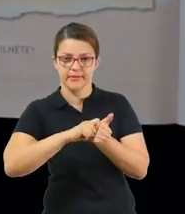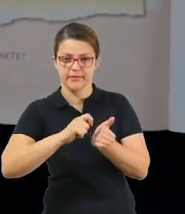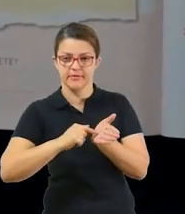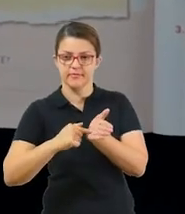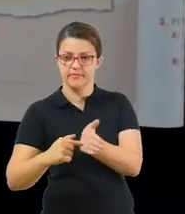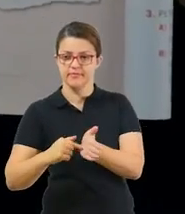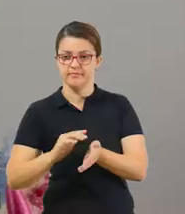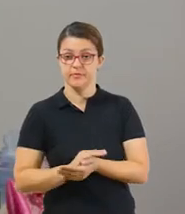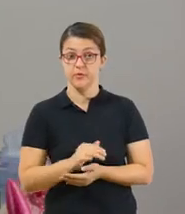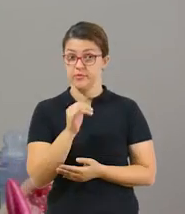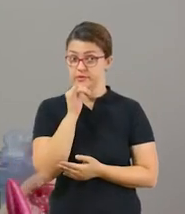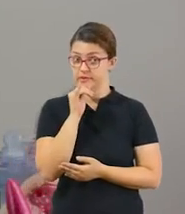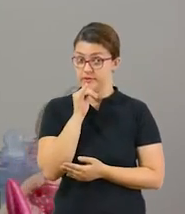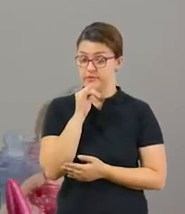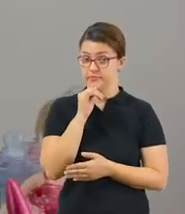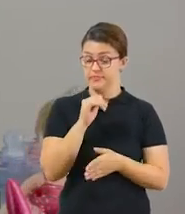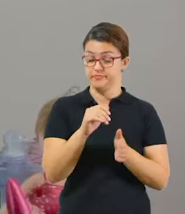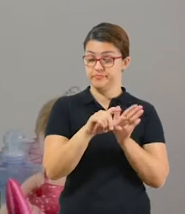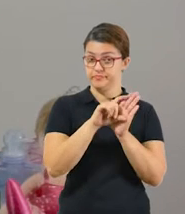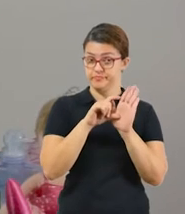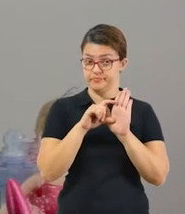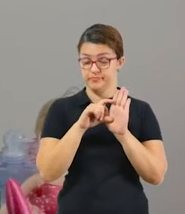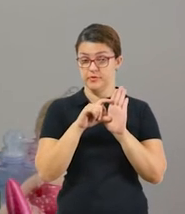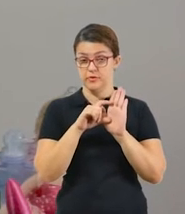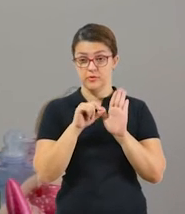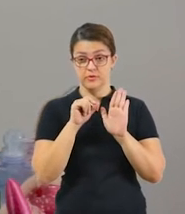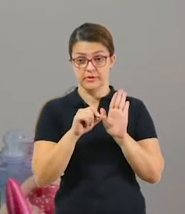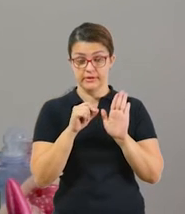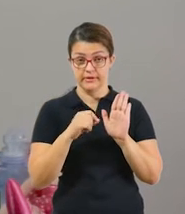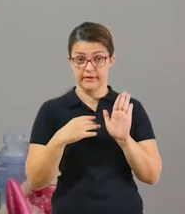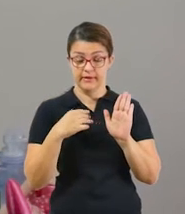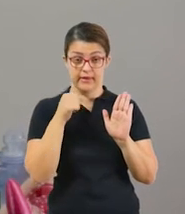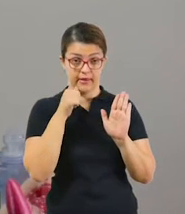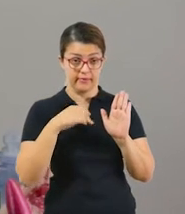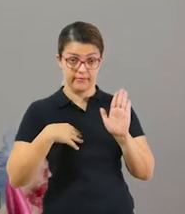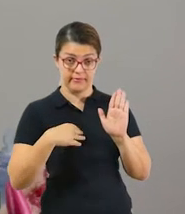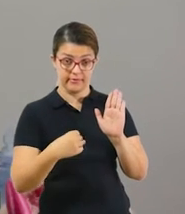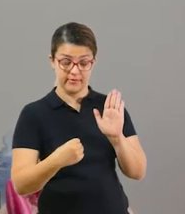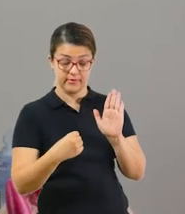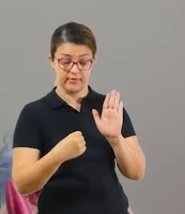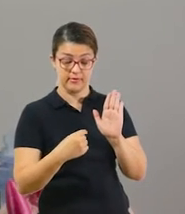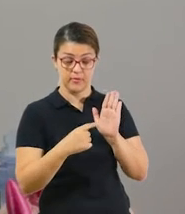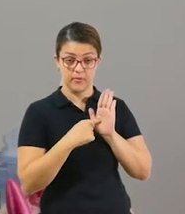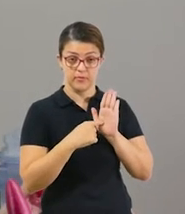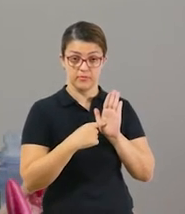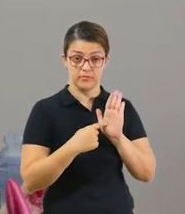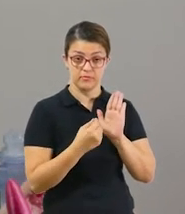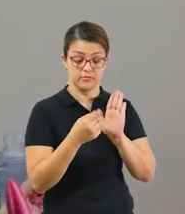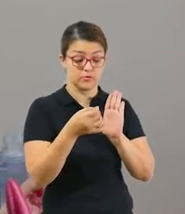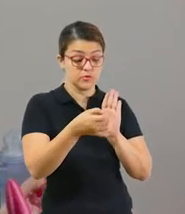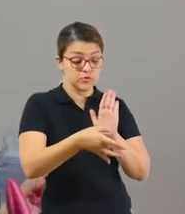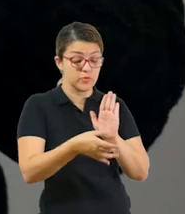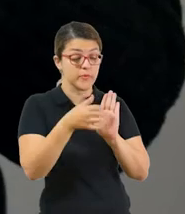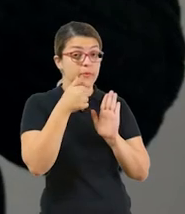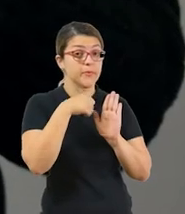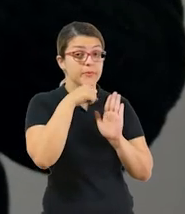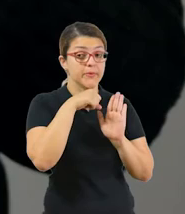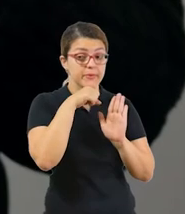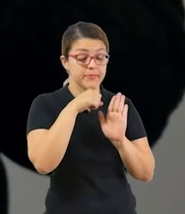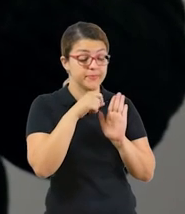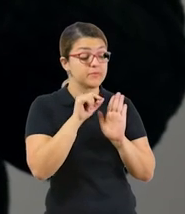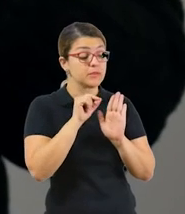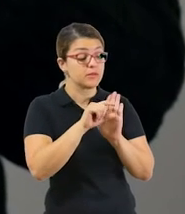bilhete. Esse bilhete aqui é um bilhete que a filhinha deixou para a mamãe. Veja bem, ele tem o